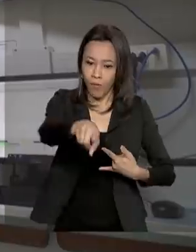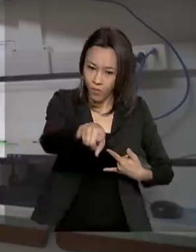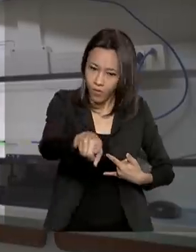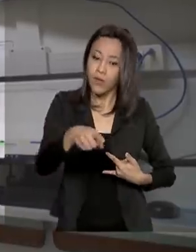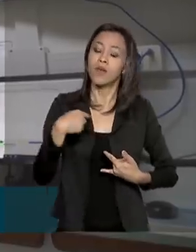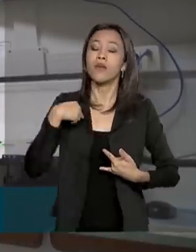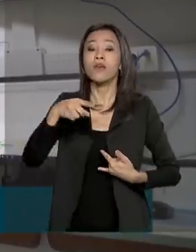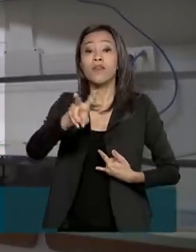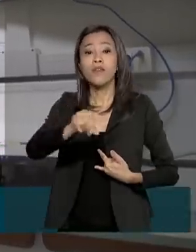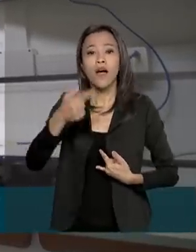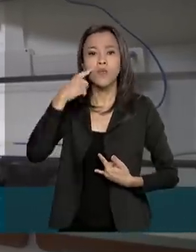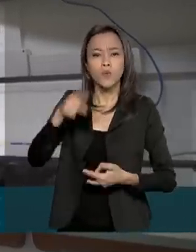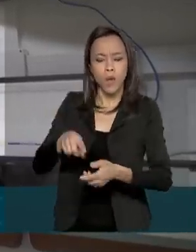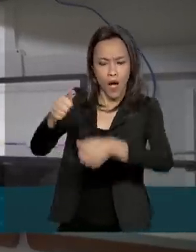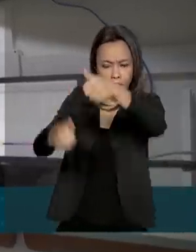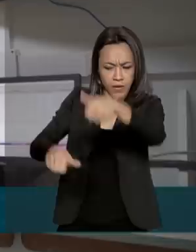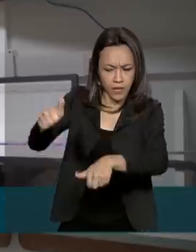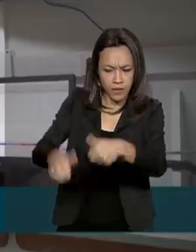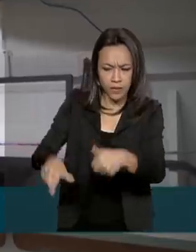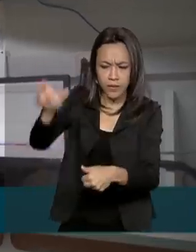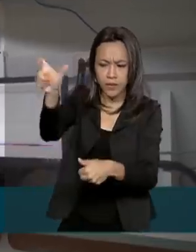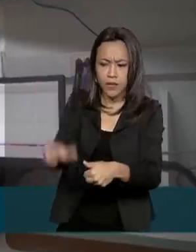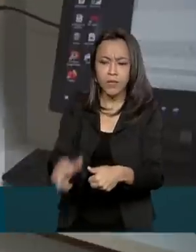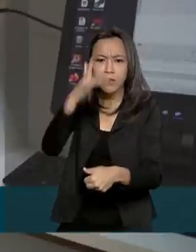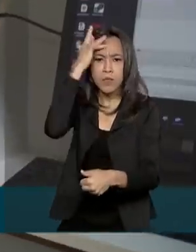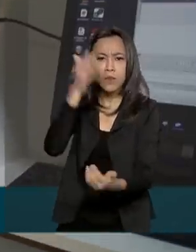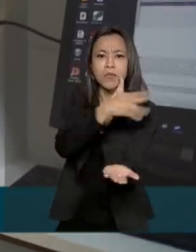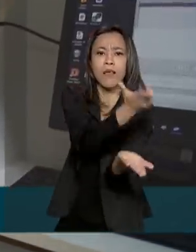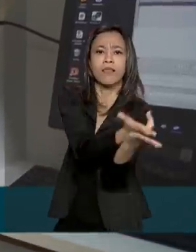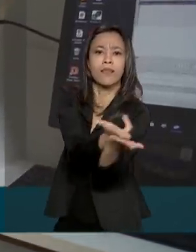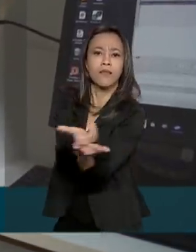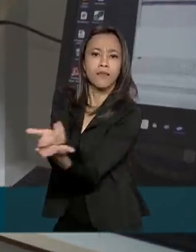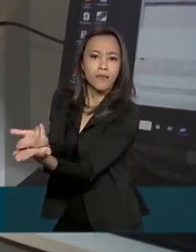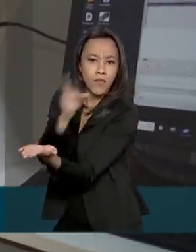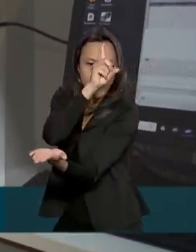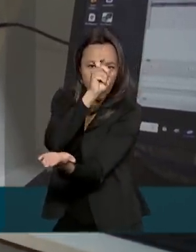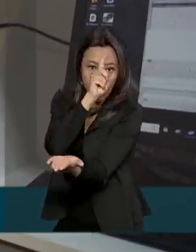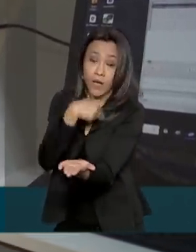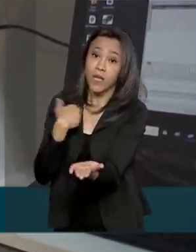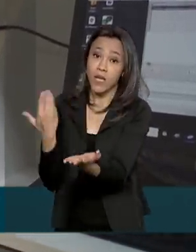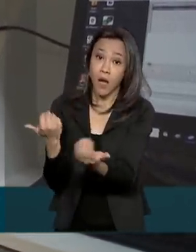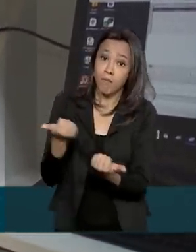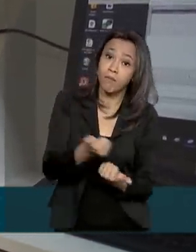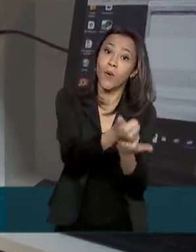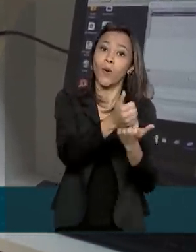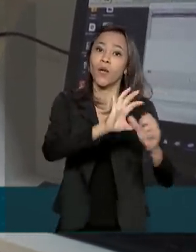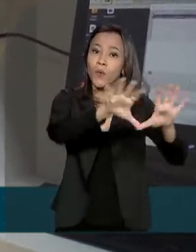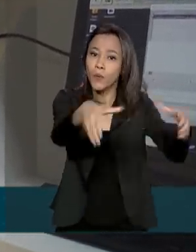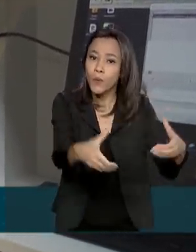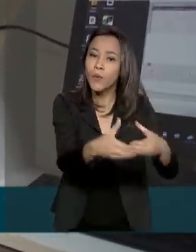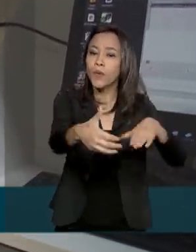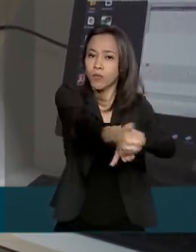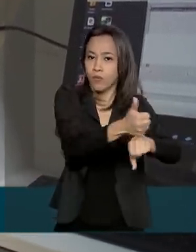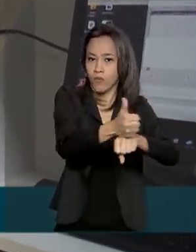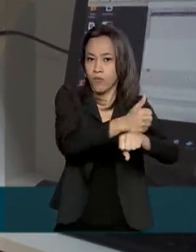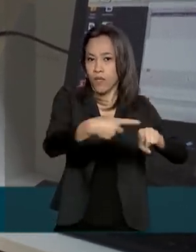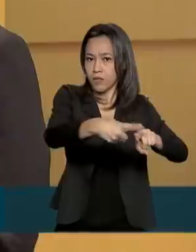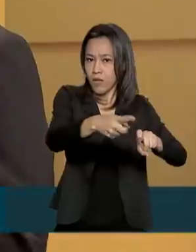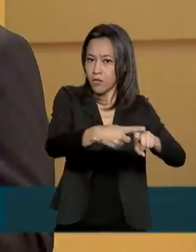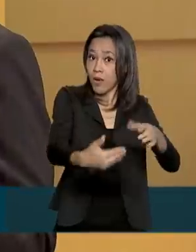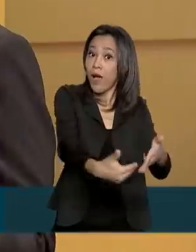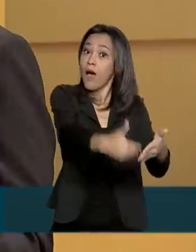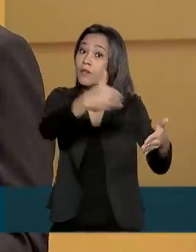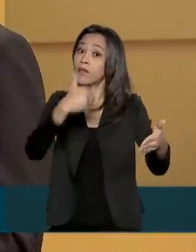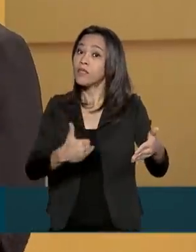que faz o monitoramento dos pacientes internados e ajuda as equipes médicas na antecipação de diagnósticos.